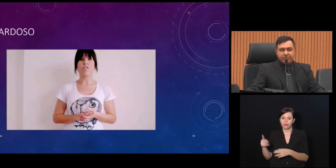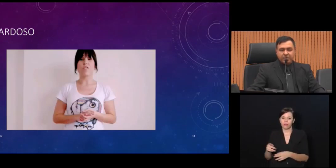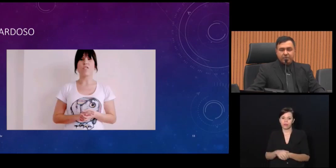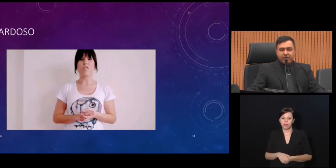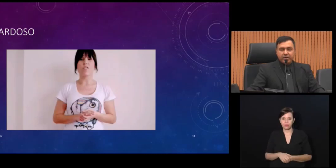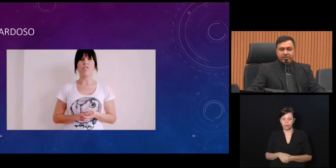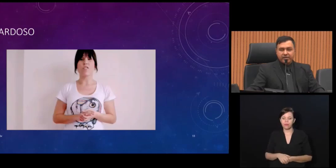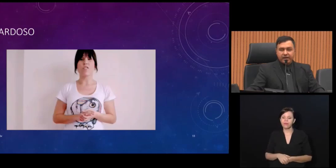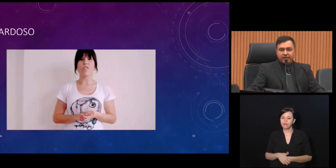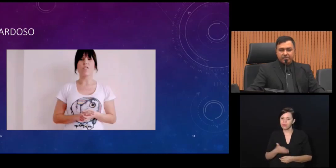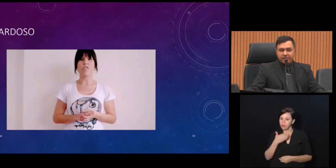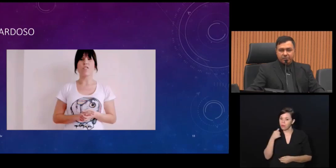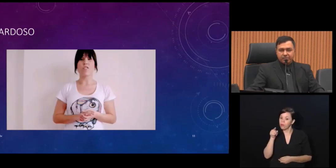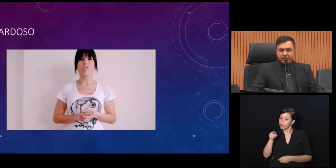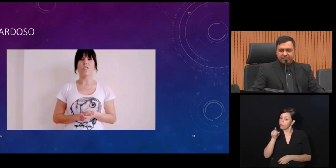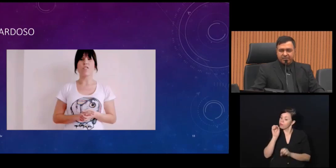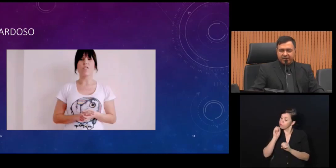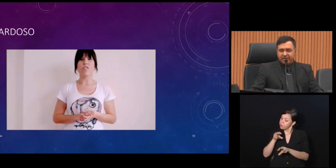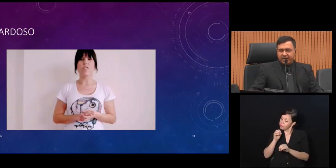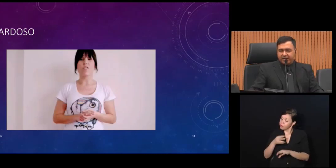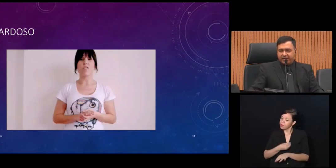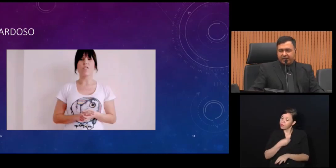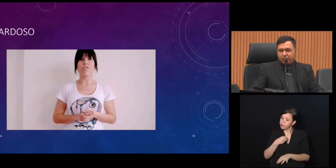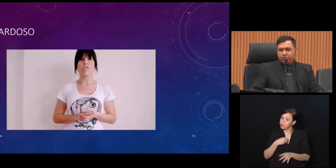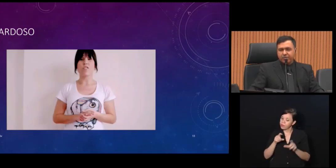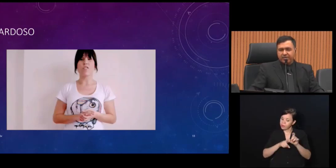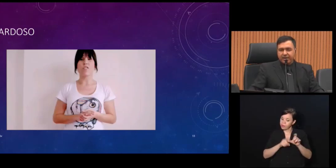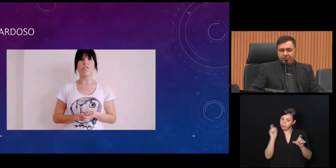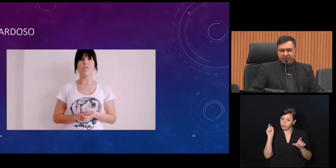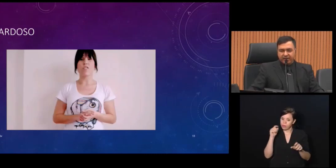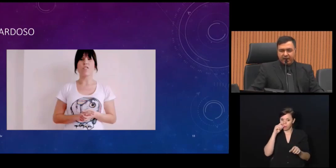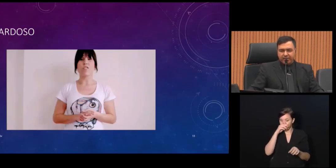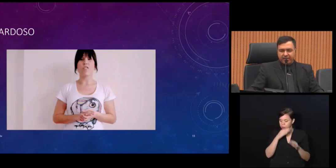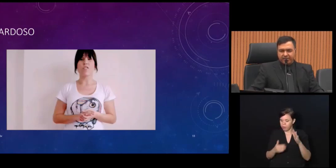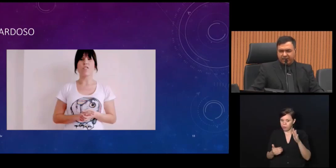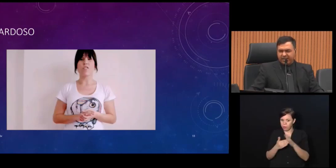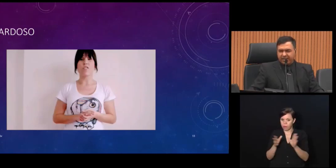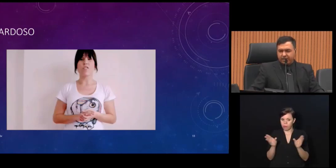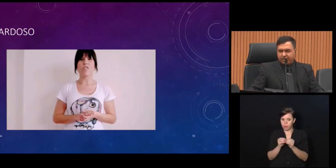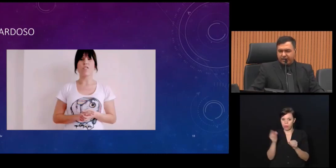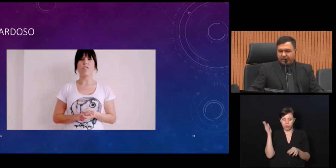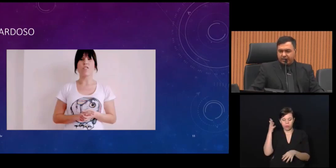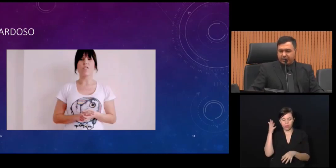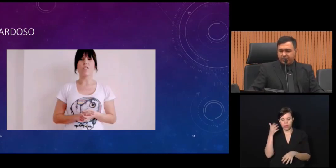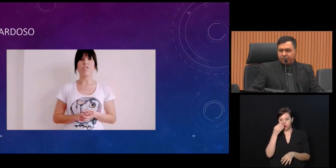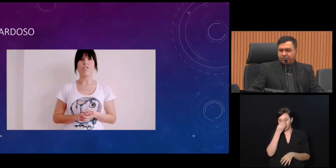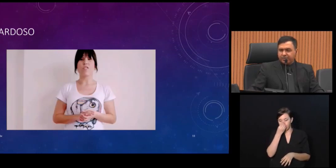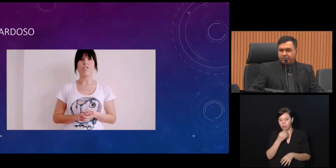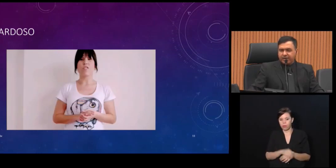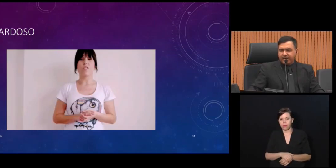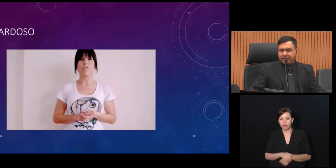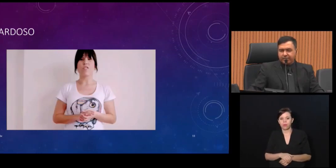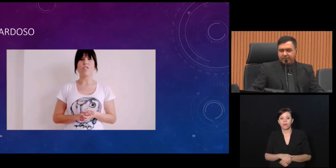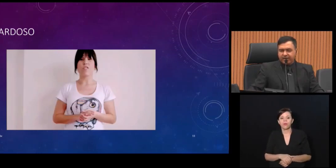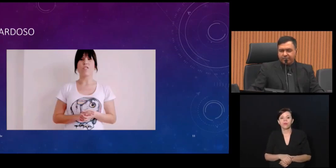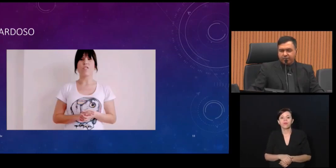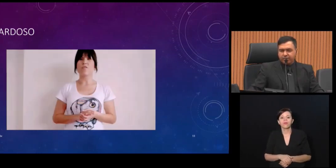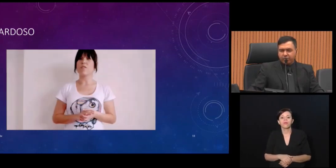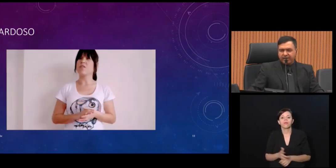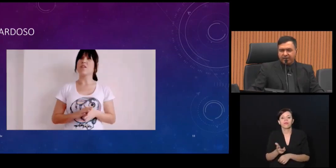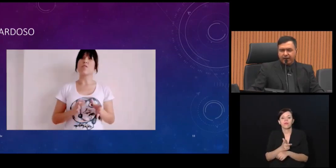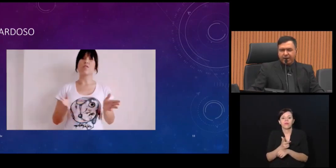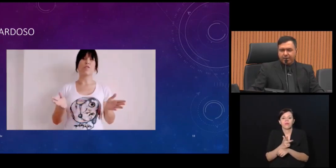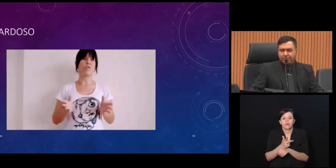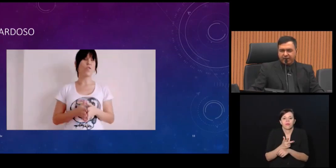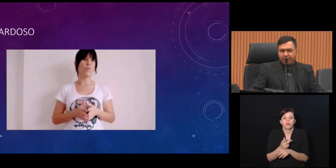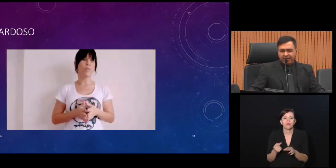é muito melhor ensinar o filho a viver. Esse daqui é o último slide para encerrar a palestra. Reproduz o vídeo da Laísa, por favor, o